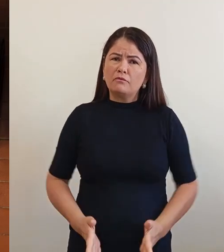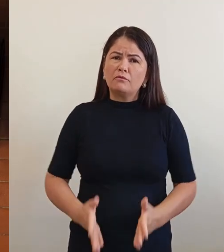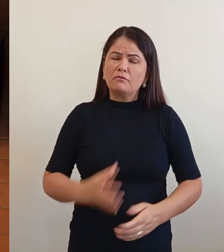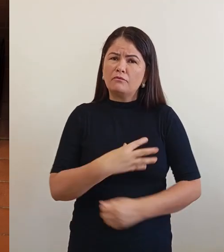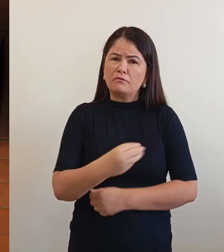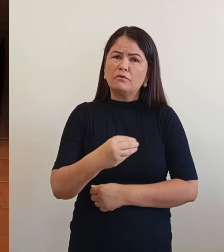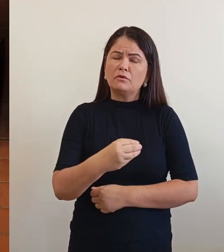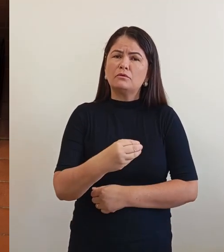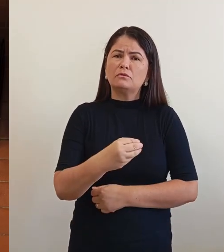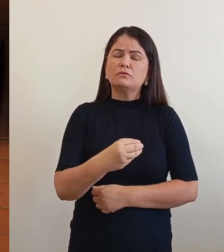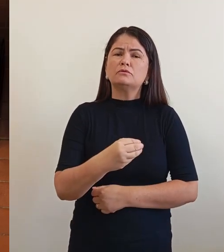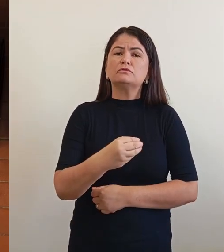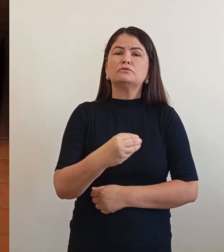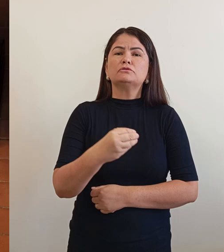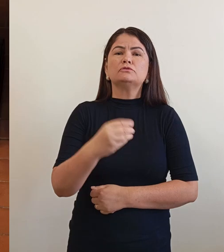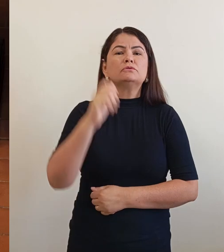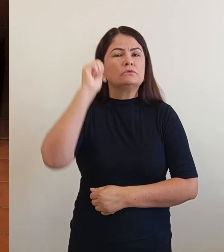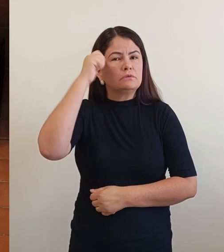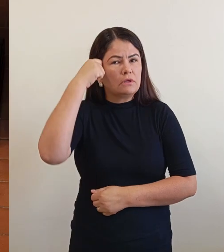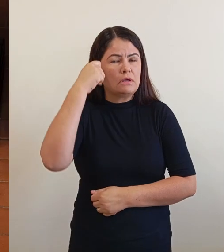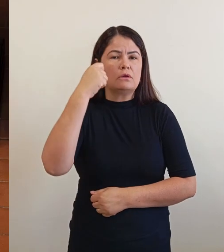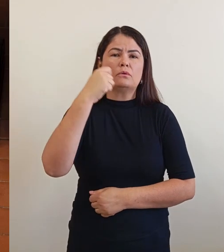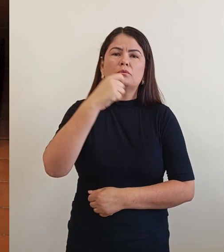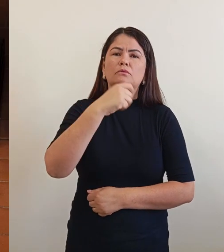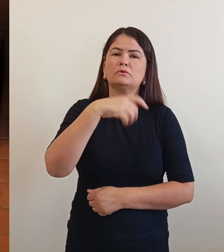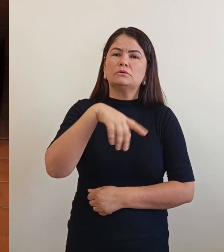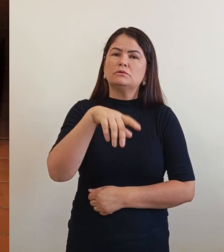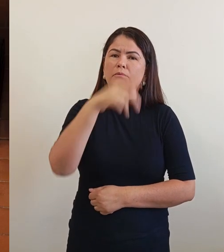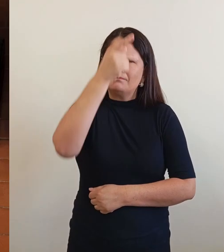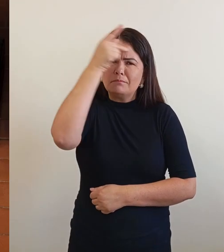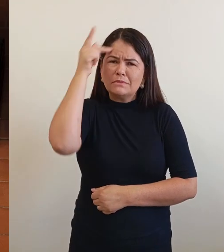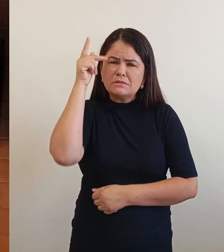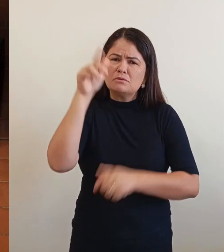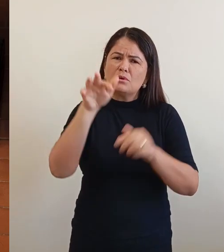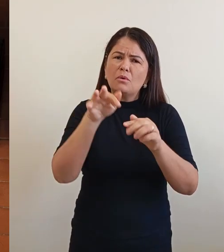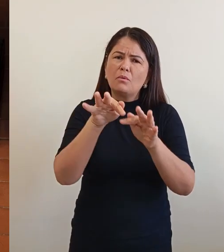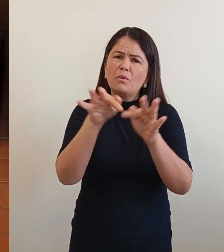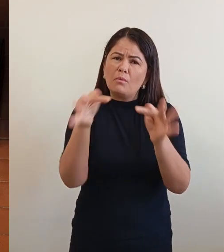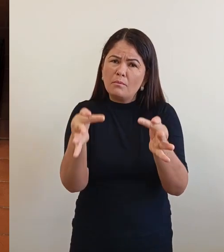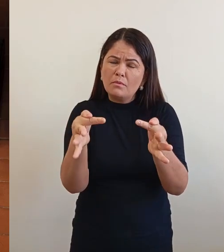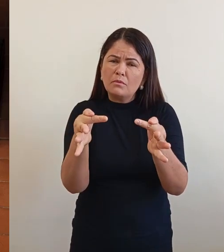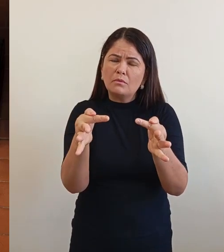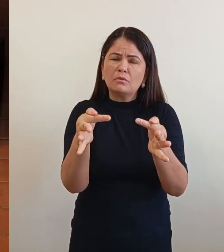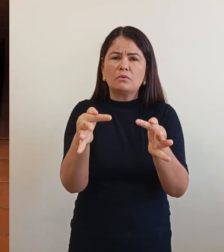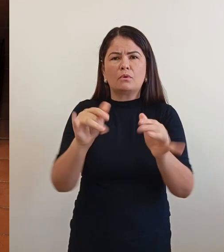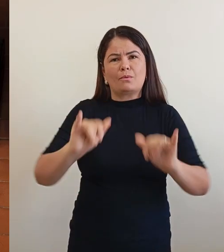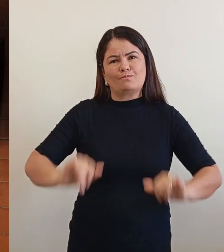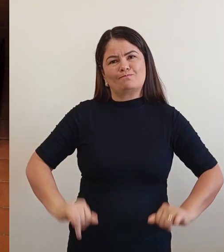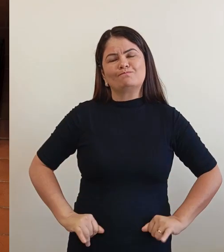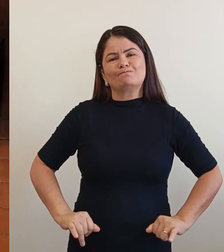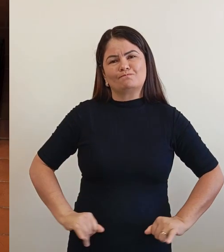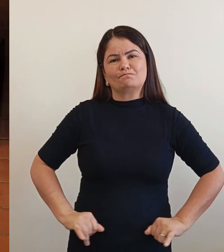pessoa muito humilde. E eu sofro por um grande preconceito.